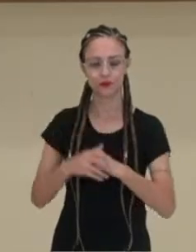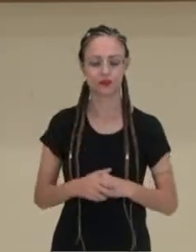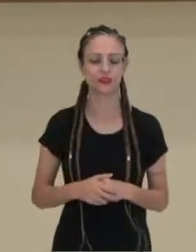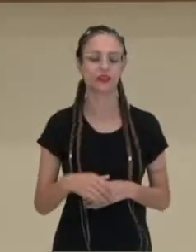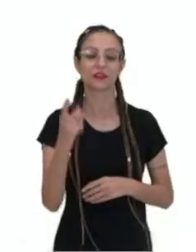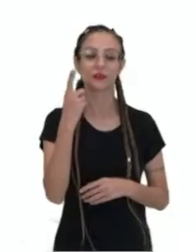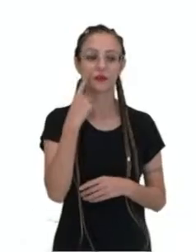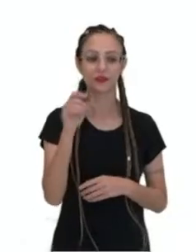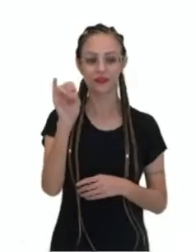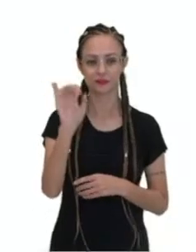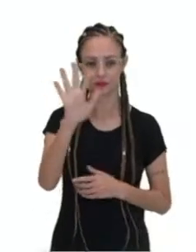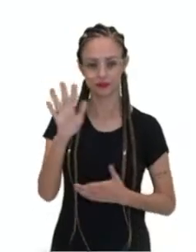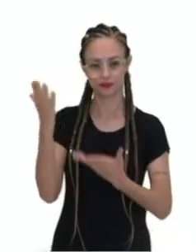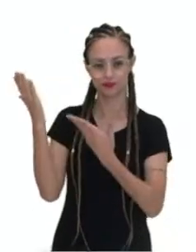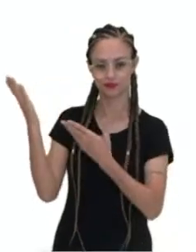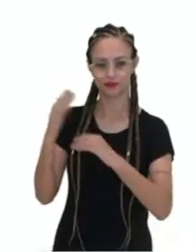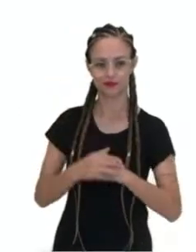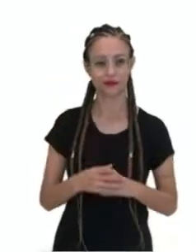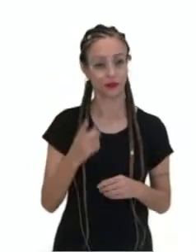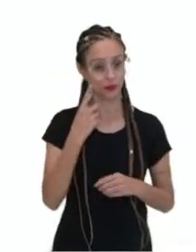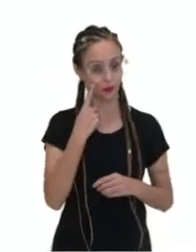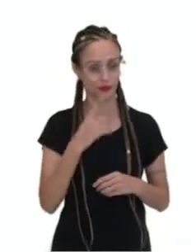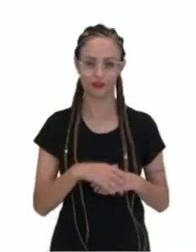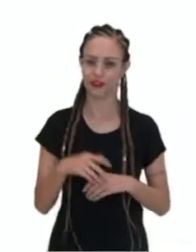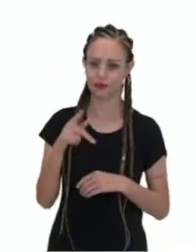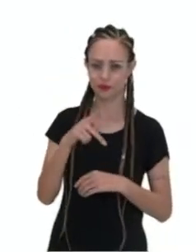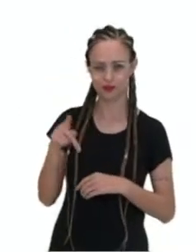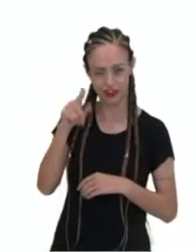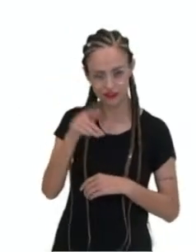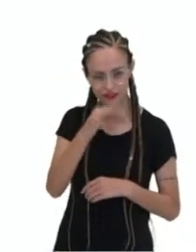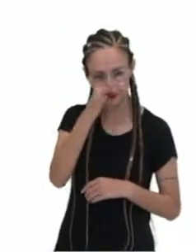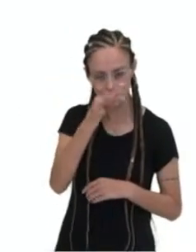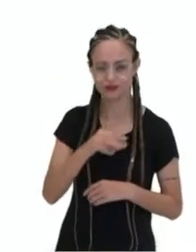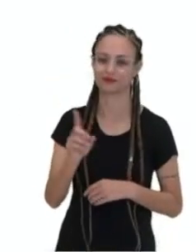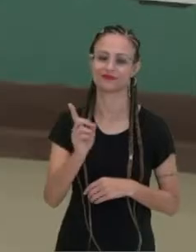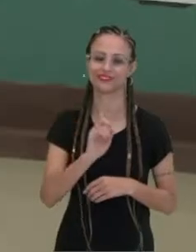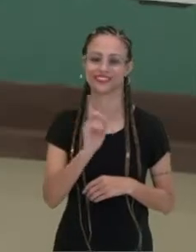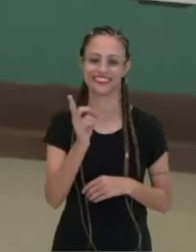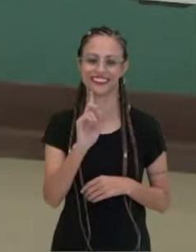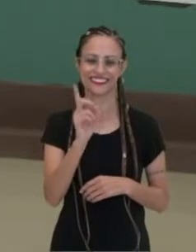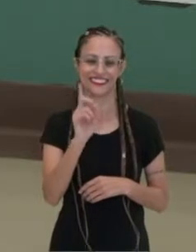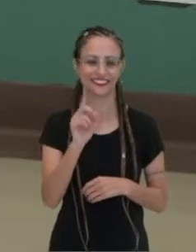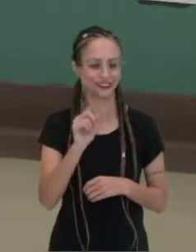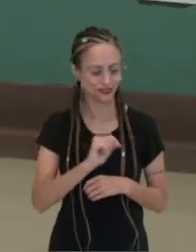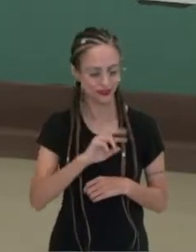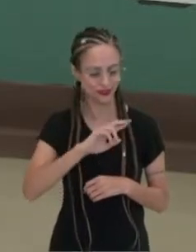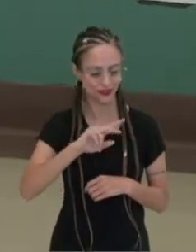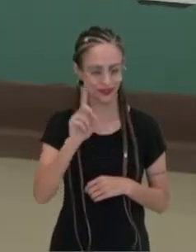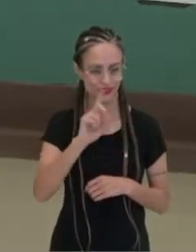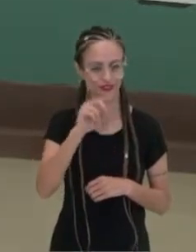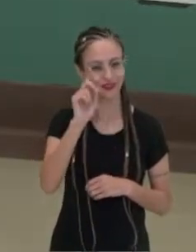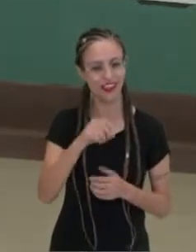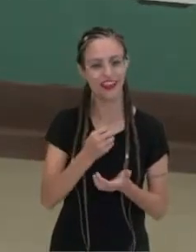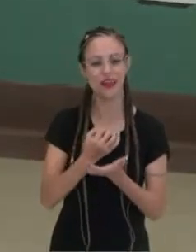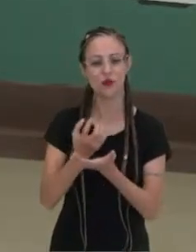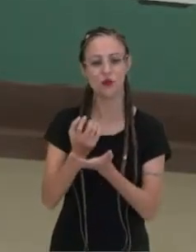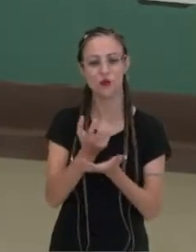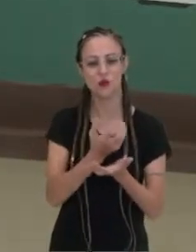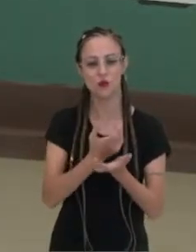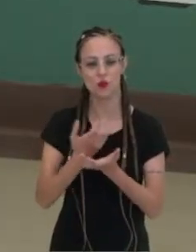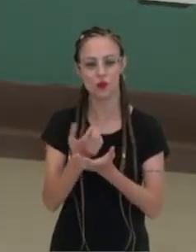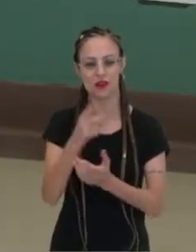observar essa imagem aqui? Olha que, o professor é uma flor essa daí? Não, não é não, é um ouriço do mar,